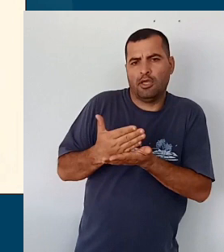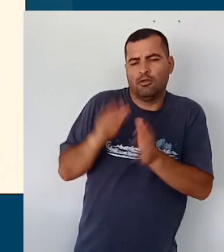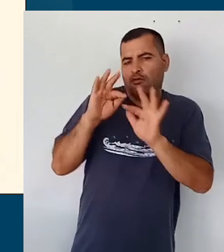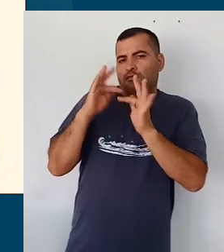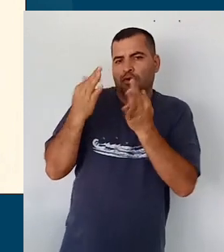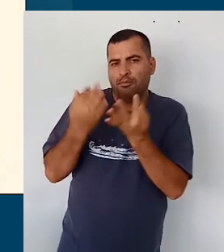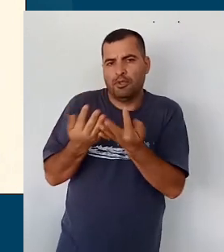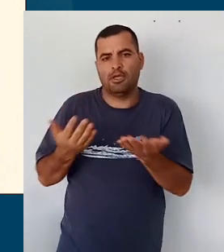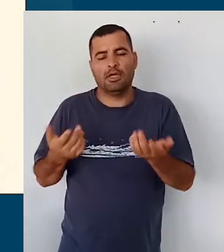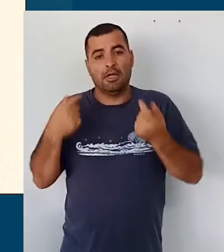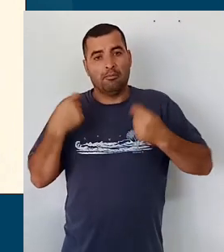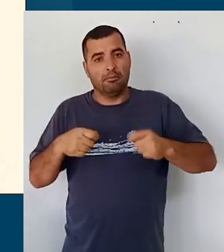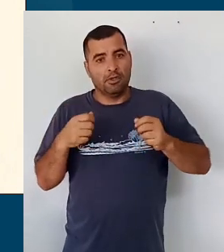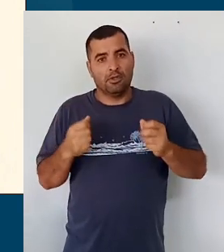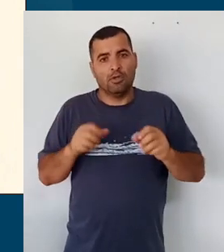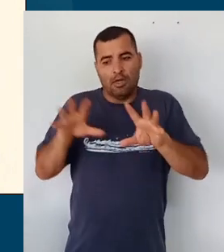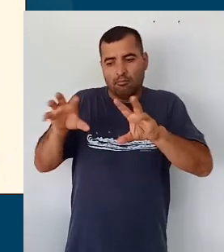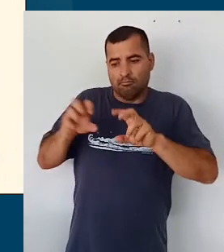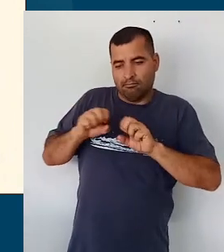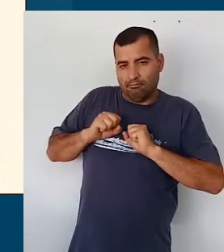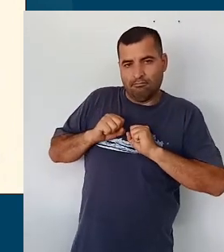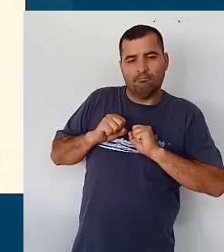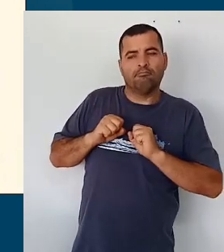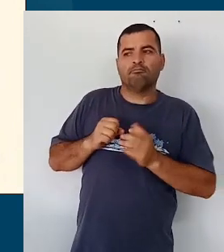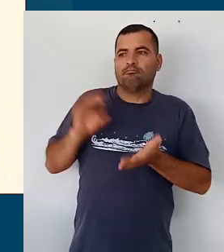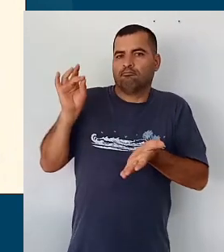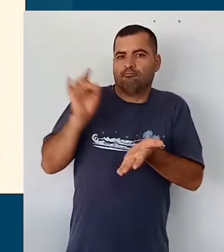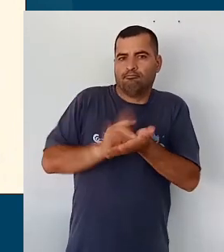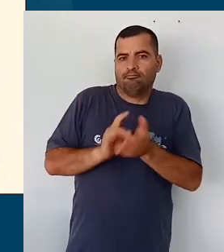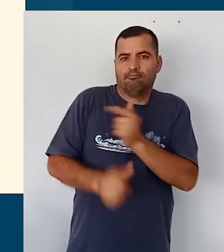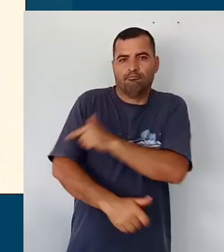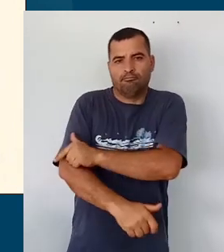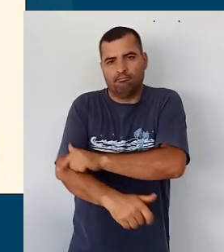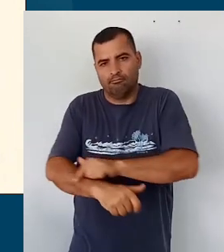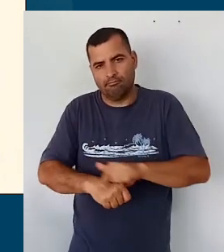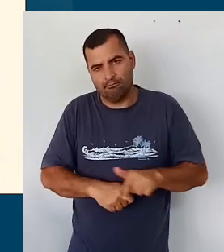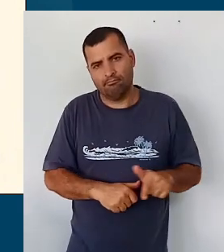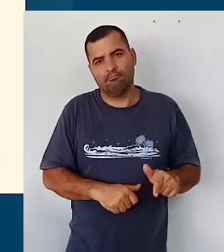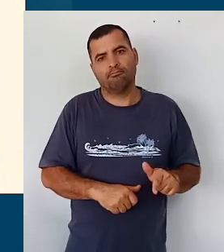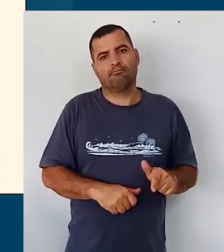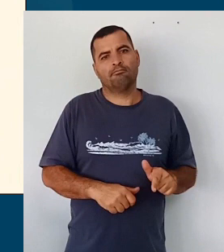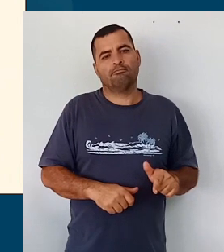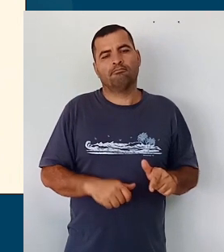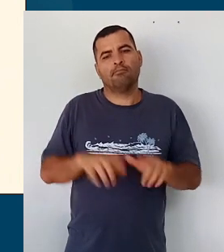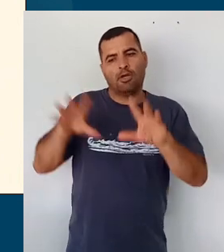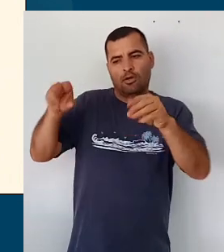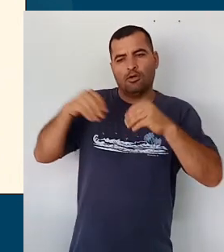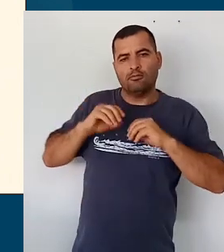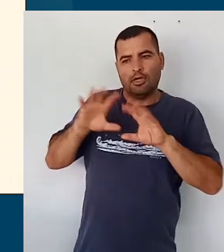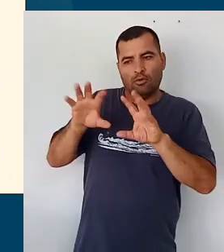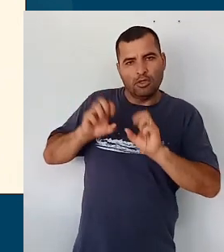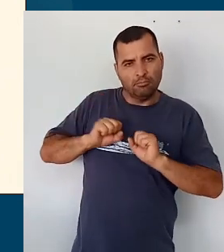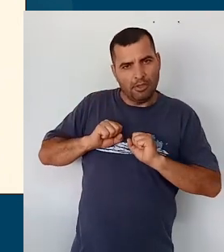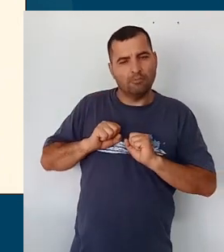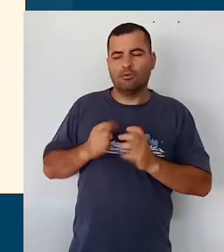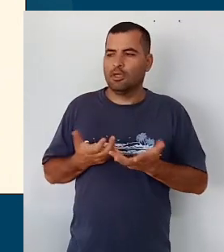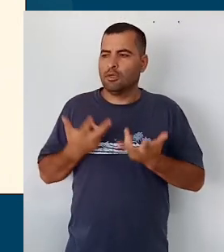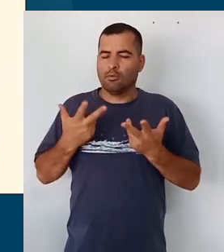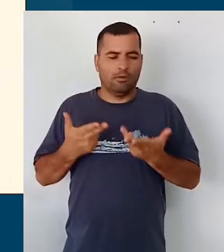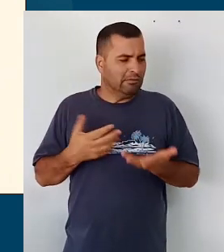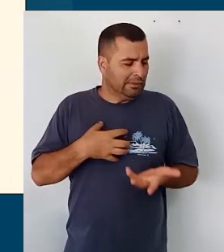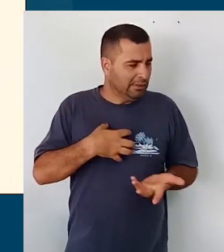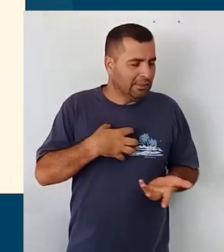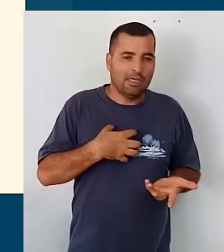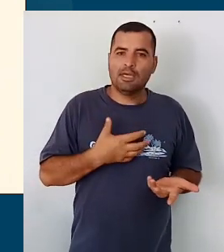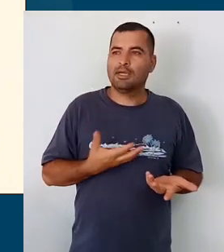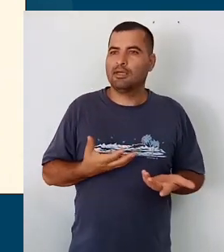estar aberto para esse acolhimento, que seja um acolhimento respeitoso, um acolhimento onde a gente possa trazer